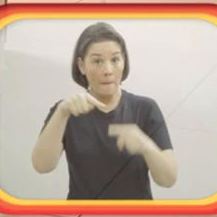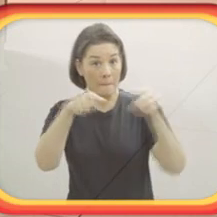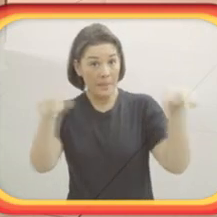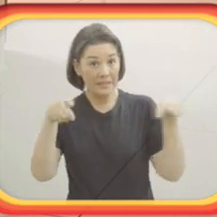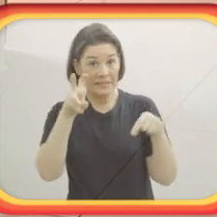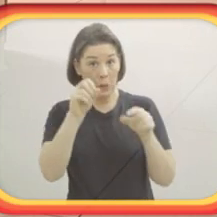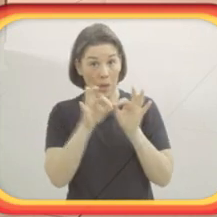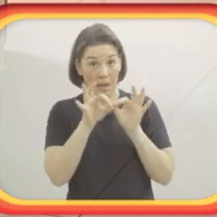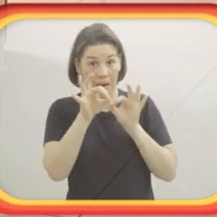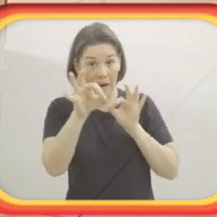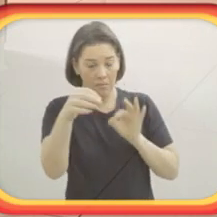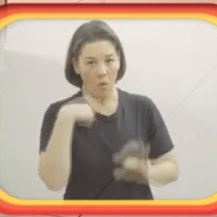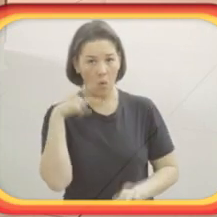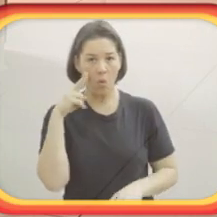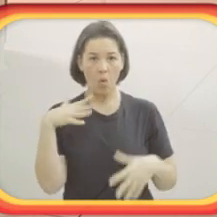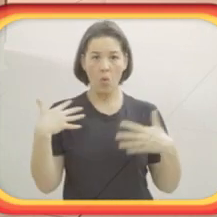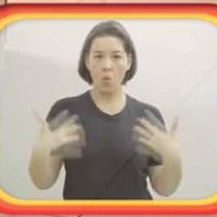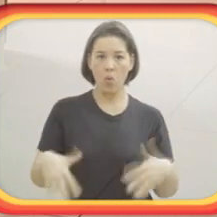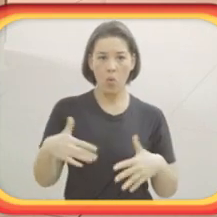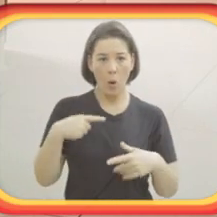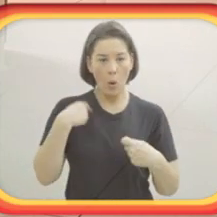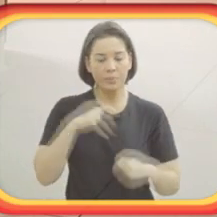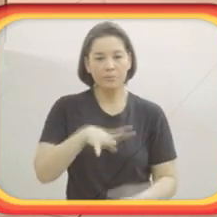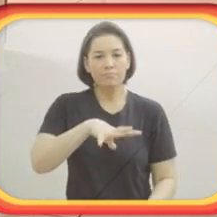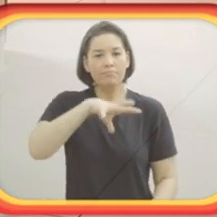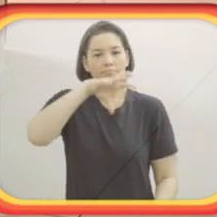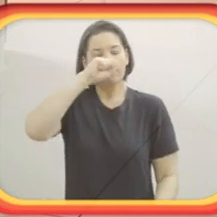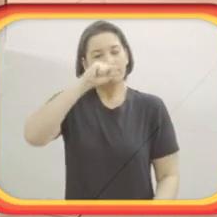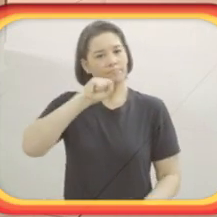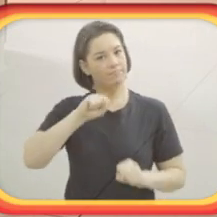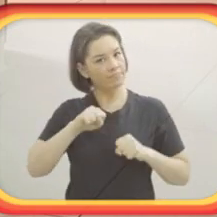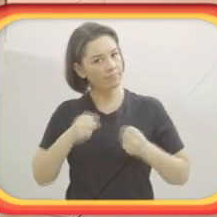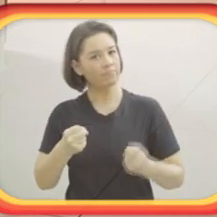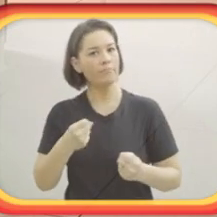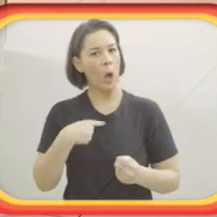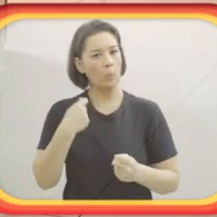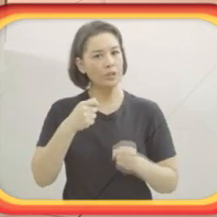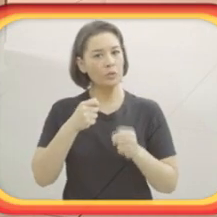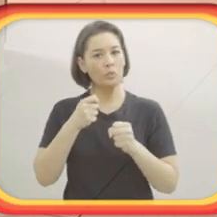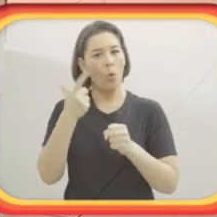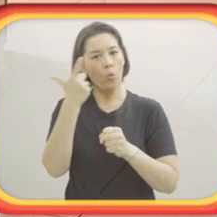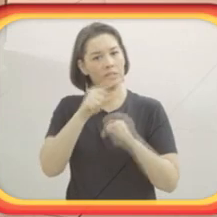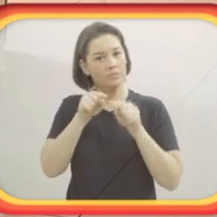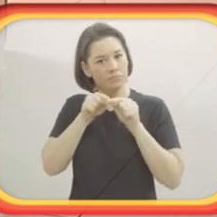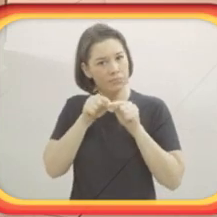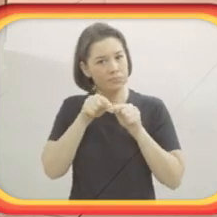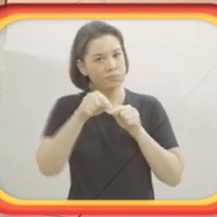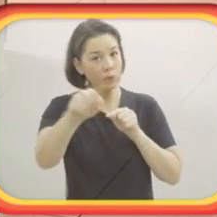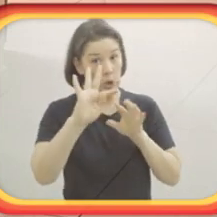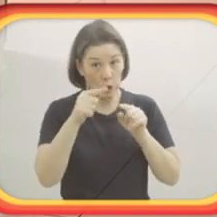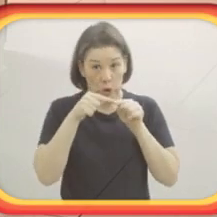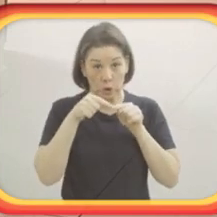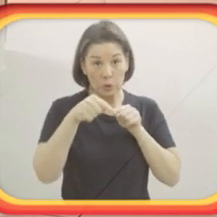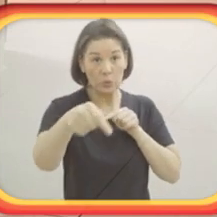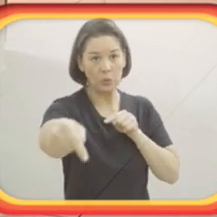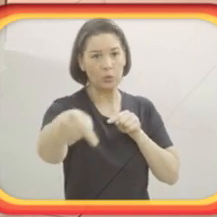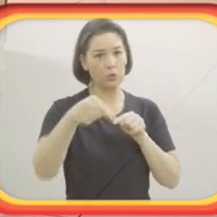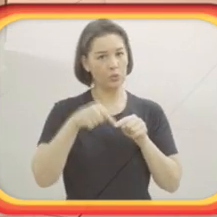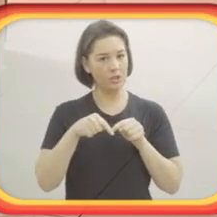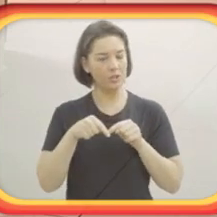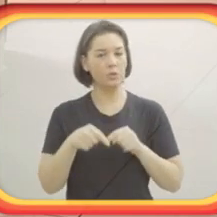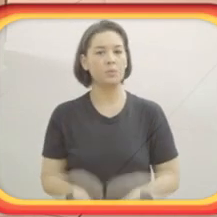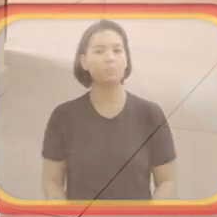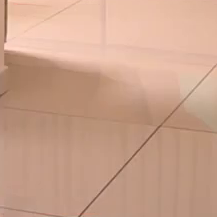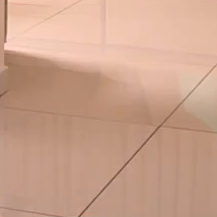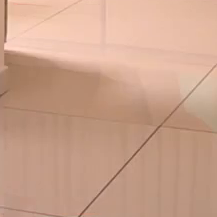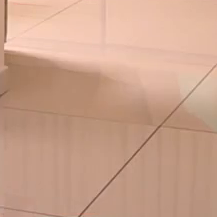né, em casa tinha uma piscina, mas era 7 metros. Agora, você olhar para uma piscina de 50 e aí eu olhei, dei aquela